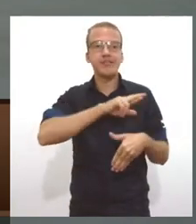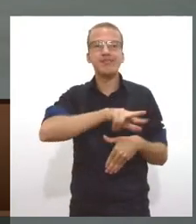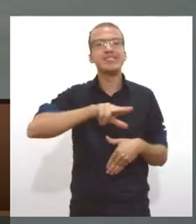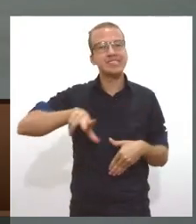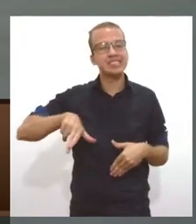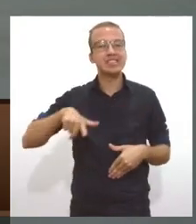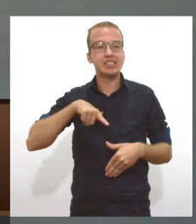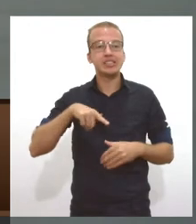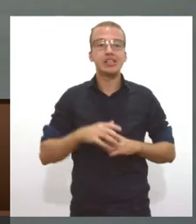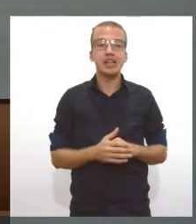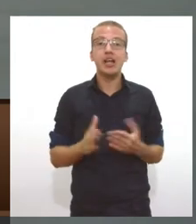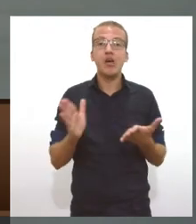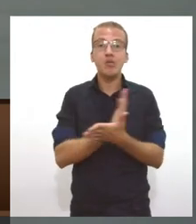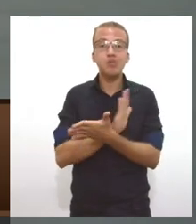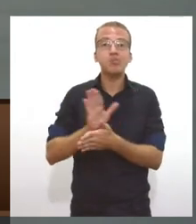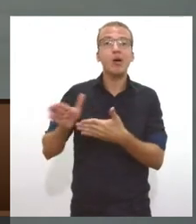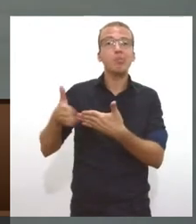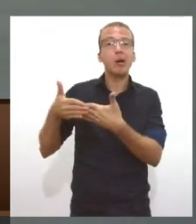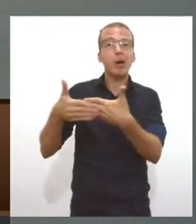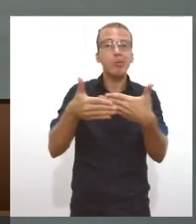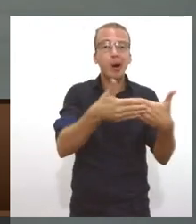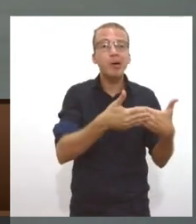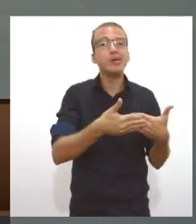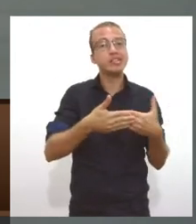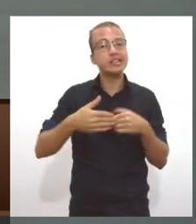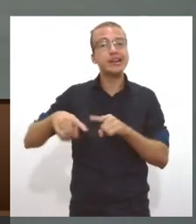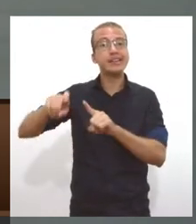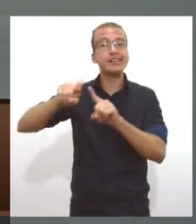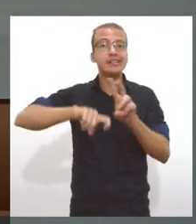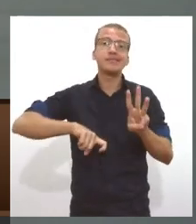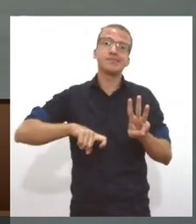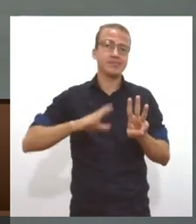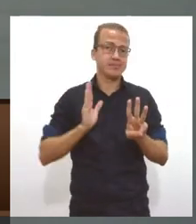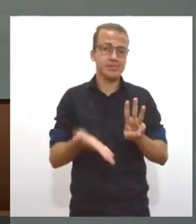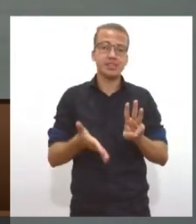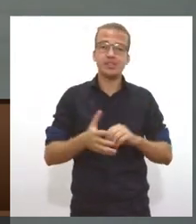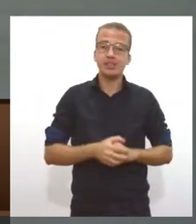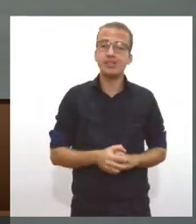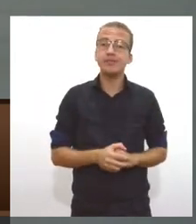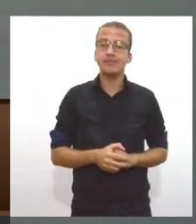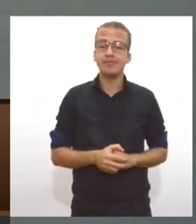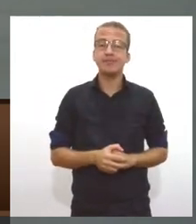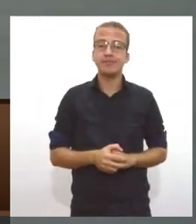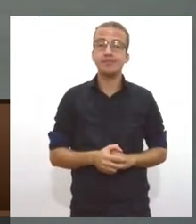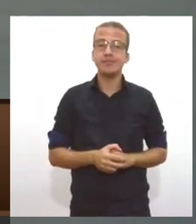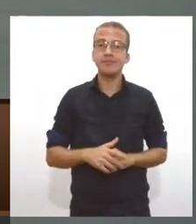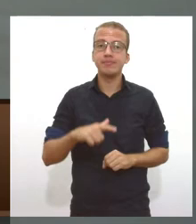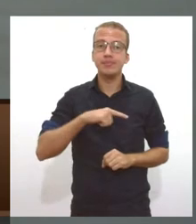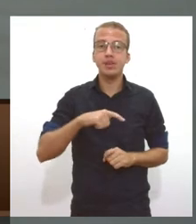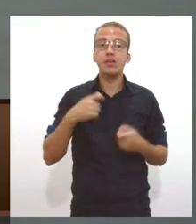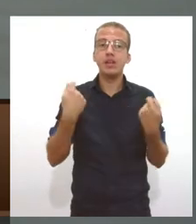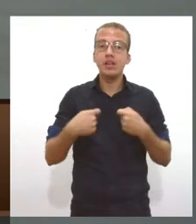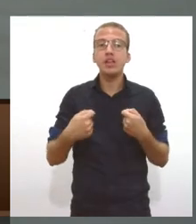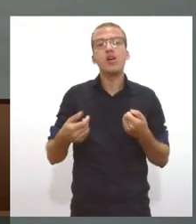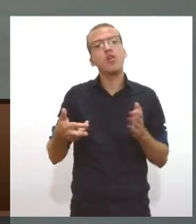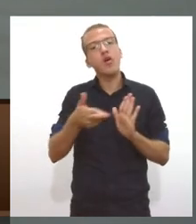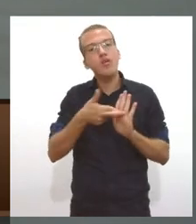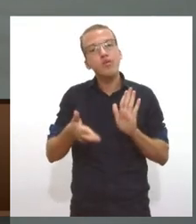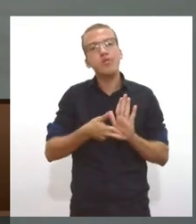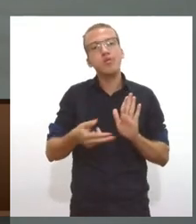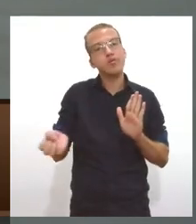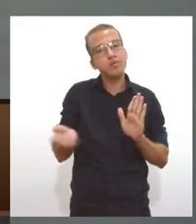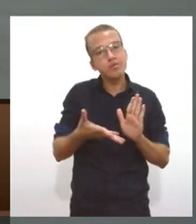fechados por quase três meses. E tem nenhum novo endurecimento de restrições provocadas por